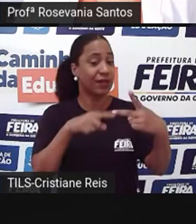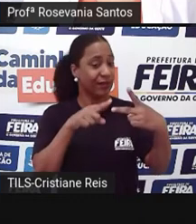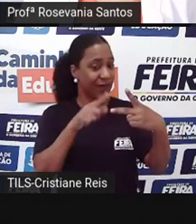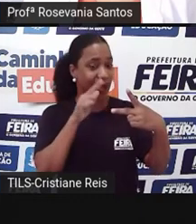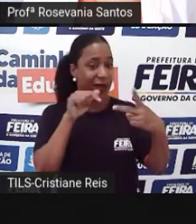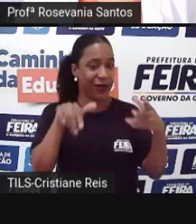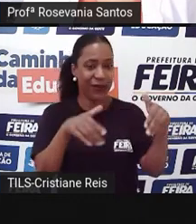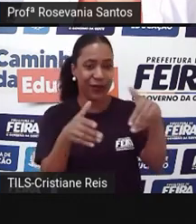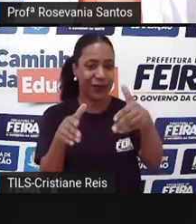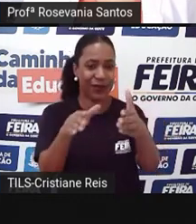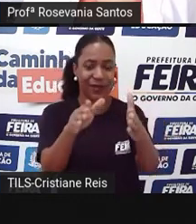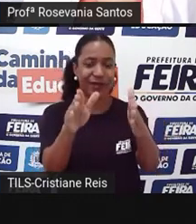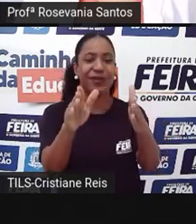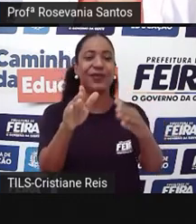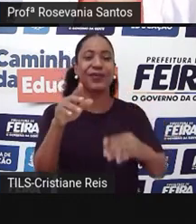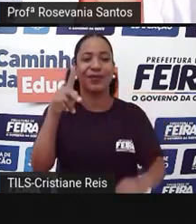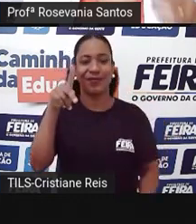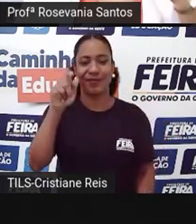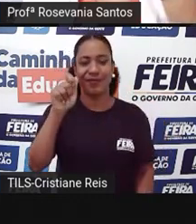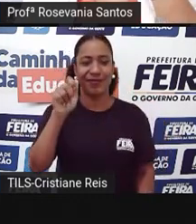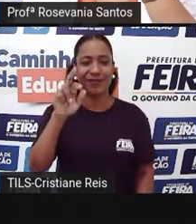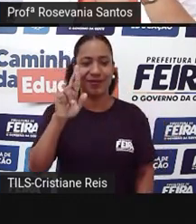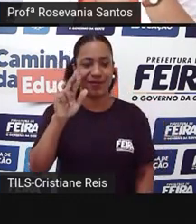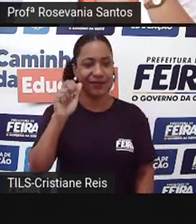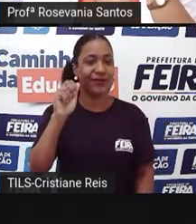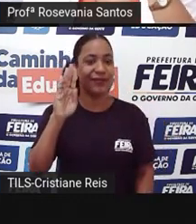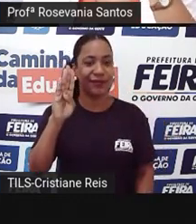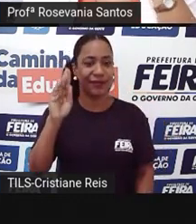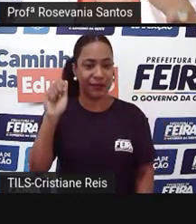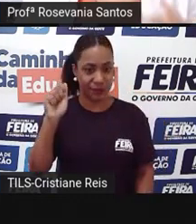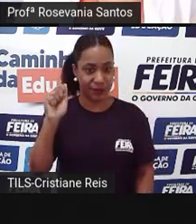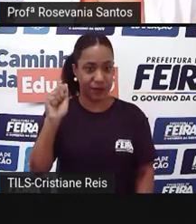tudo são bacias secundárias, né, são bacias que